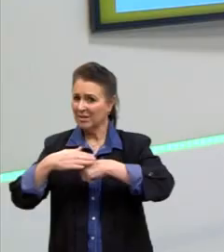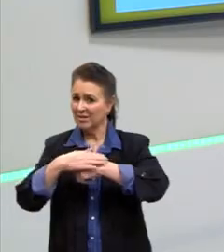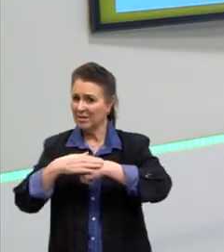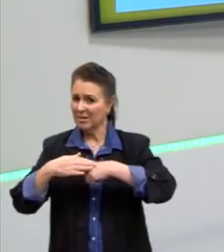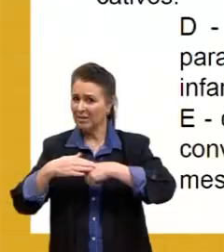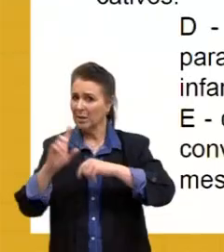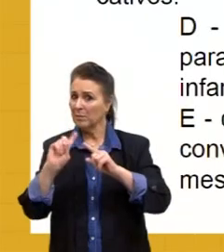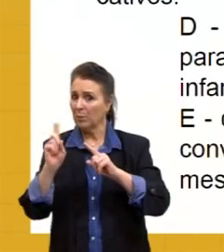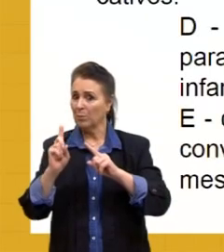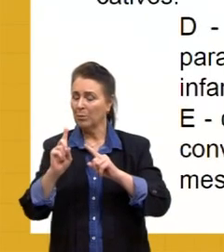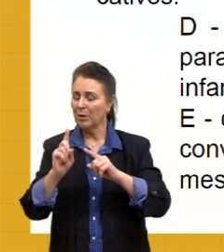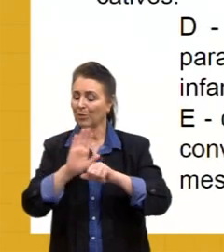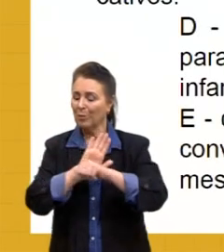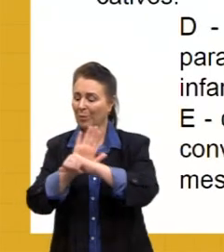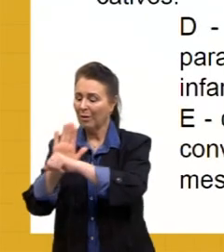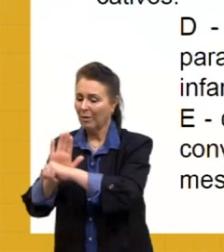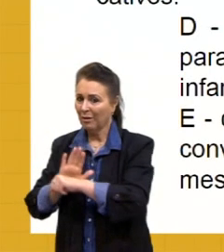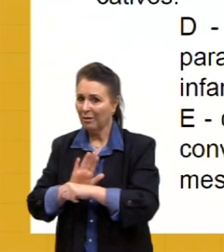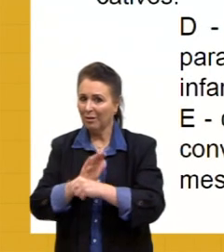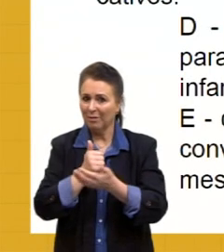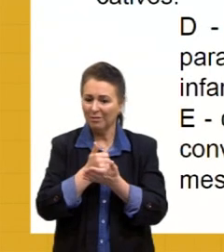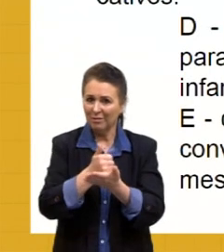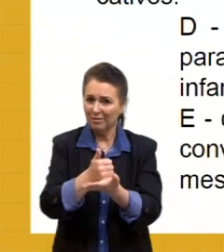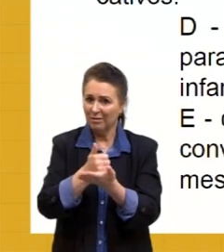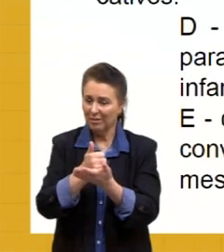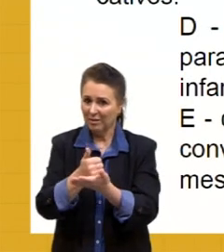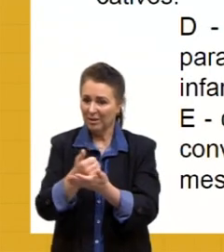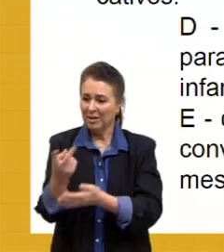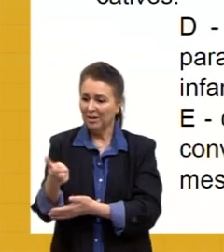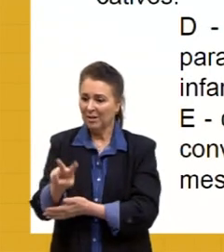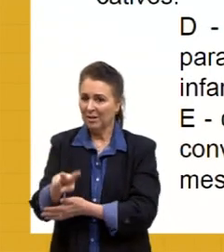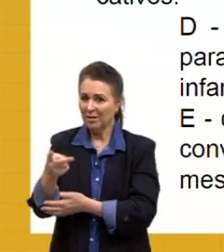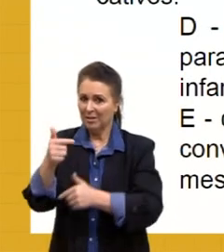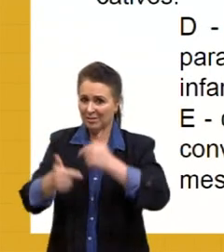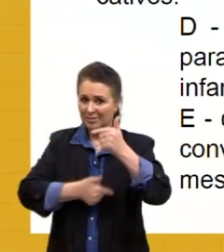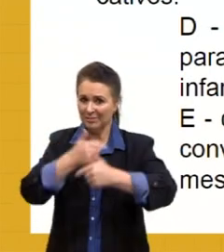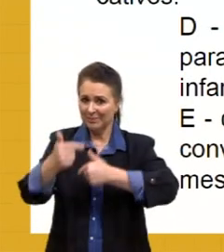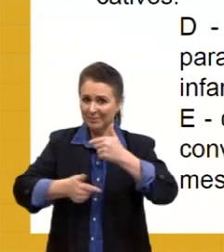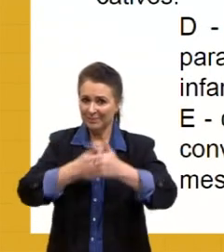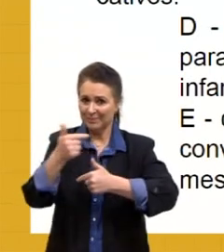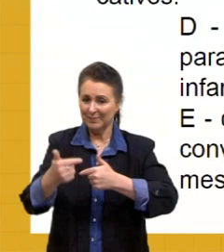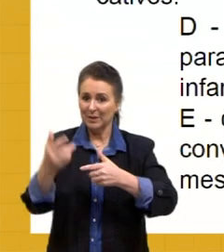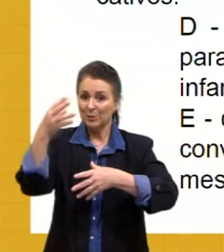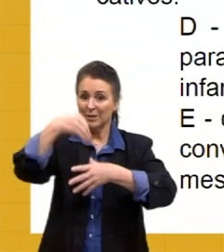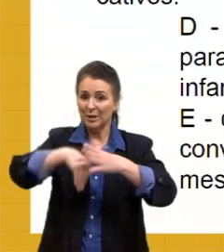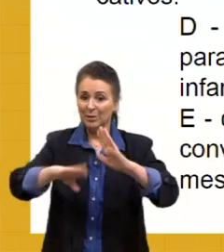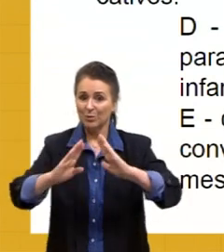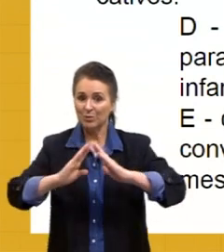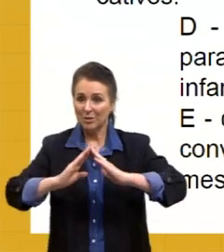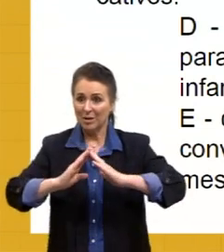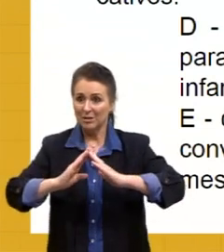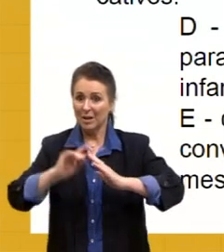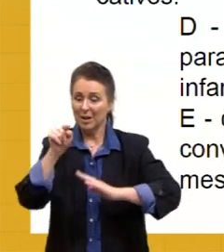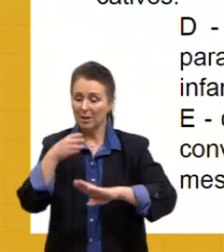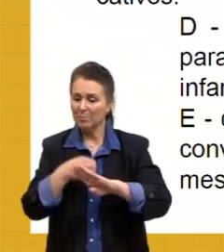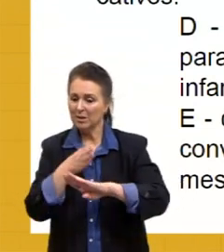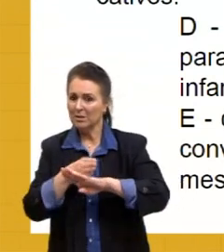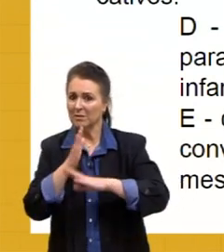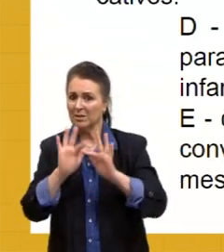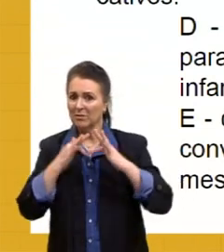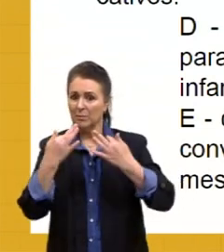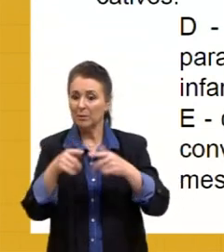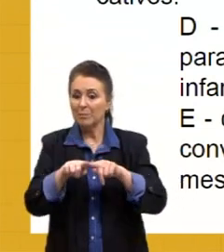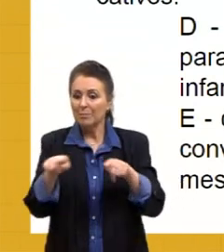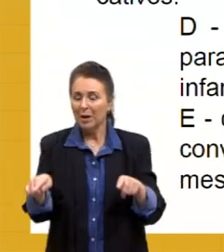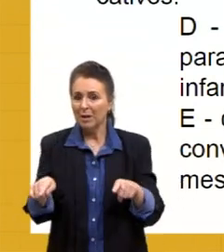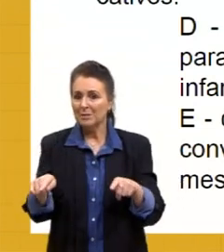para servir. Então, quando ele fala na ambiguidade do trabalho doméstico, é exatamente essa questão. Ela faz parte da família, mas como uma